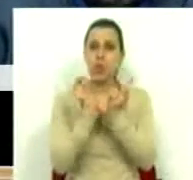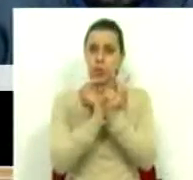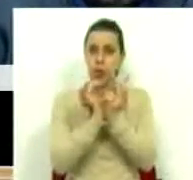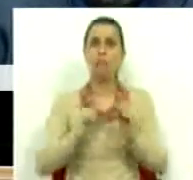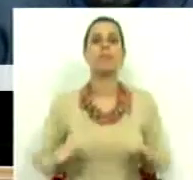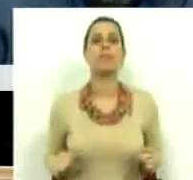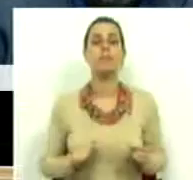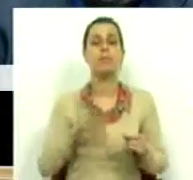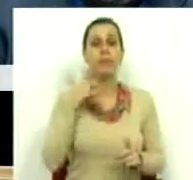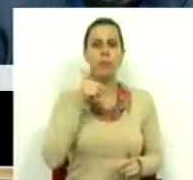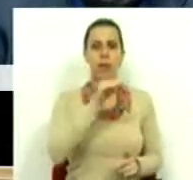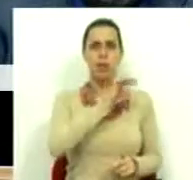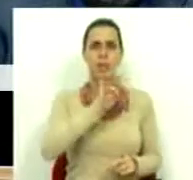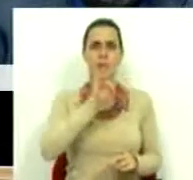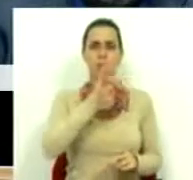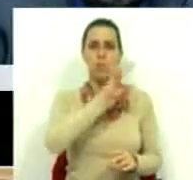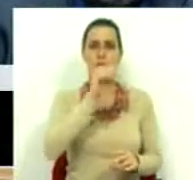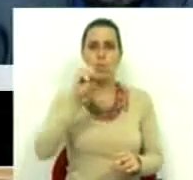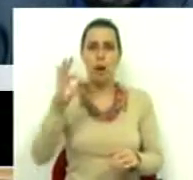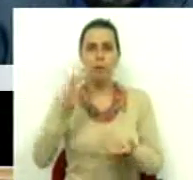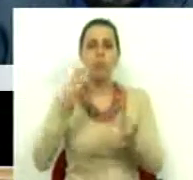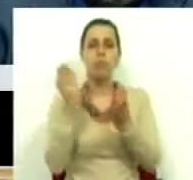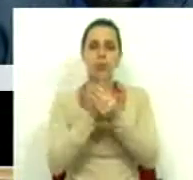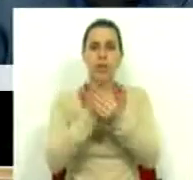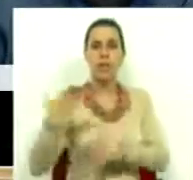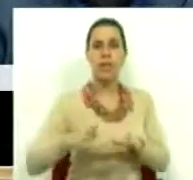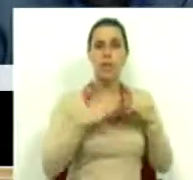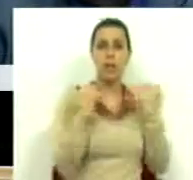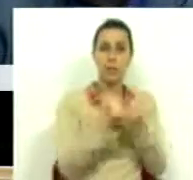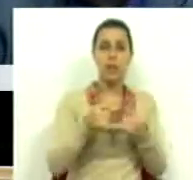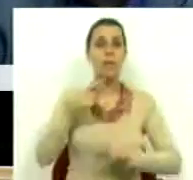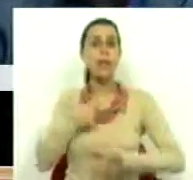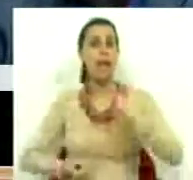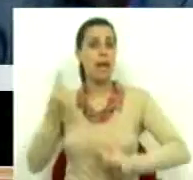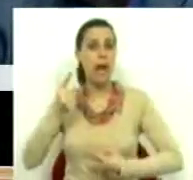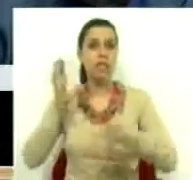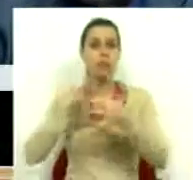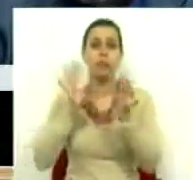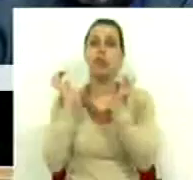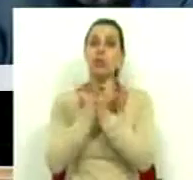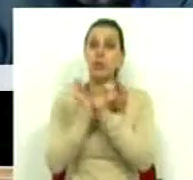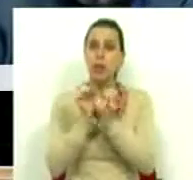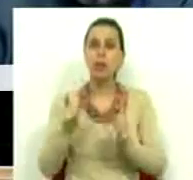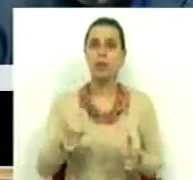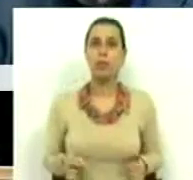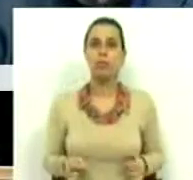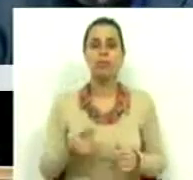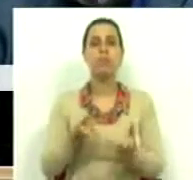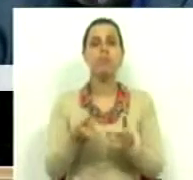Social. Mil e quatro processos na área dos direitos sociais e as queixas relativas à segurança social